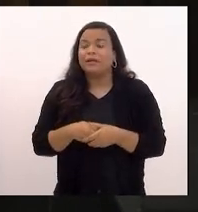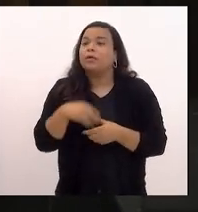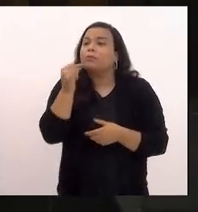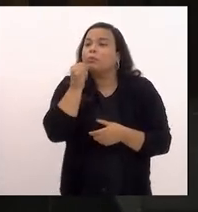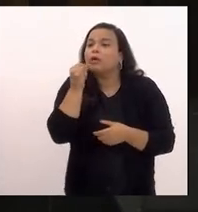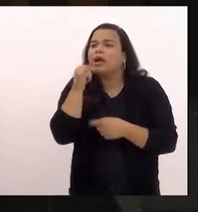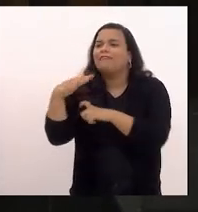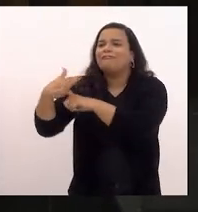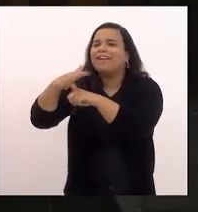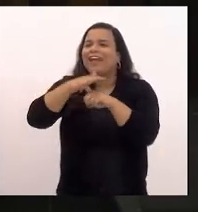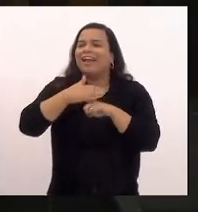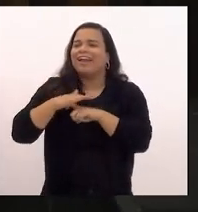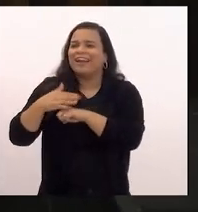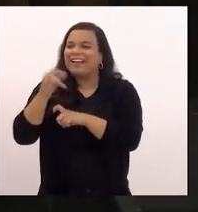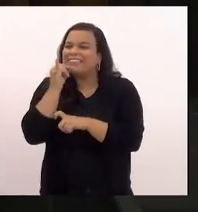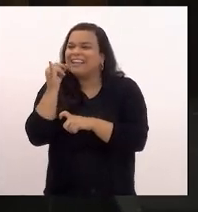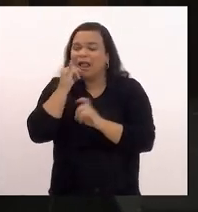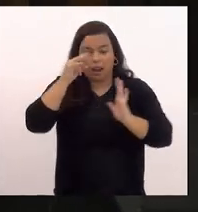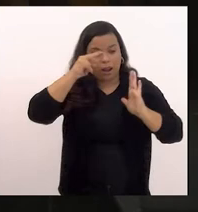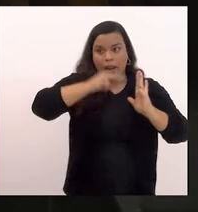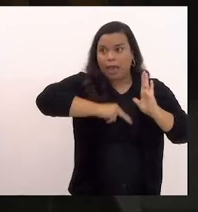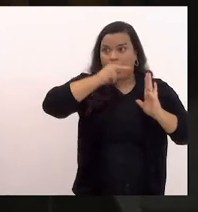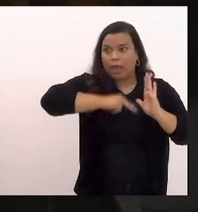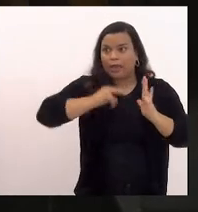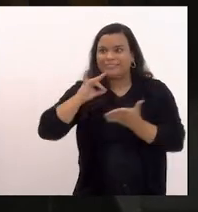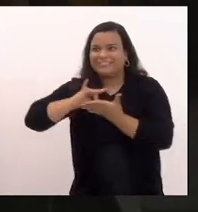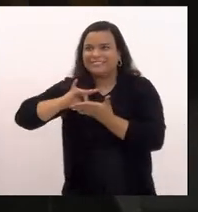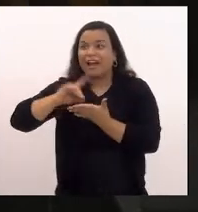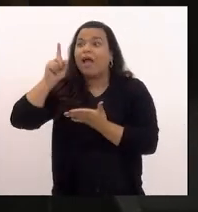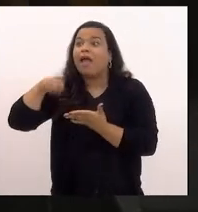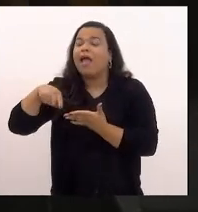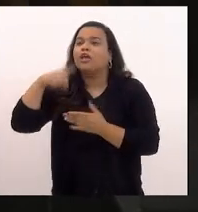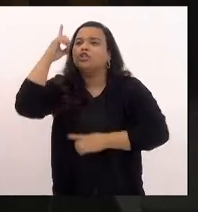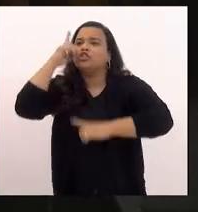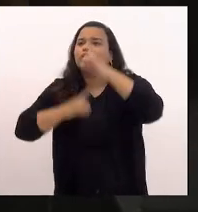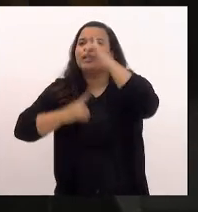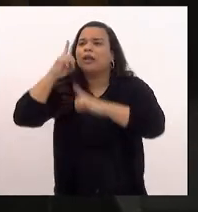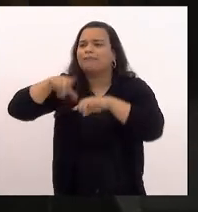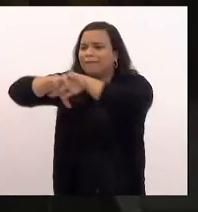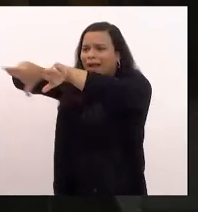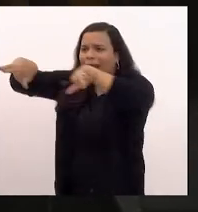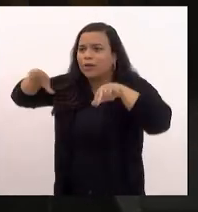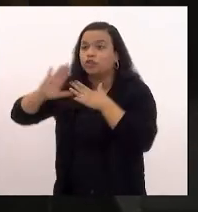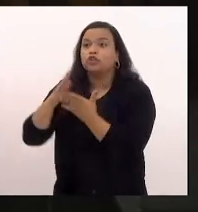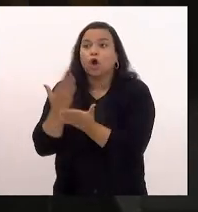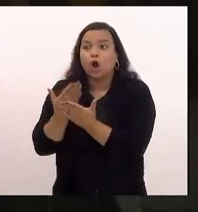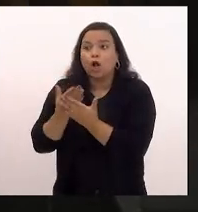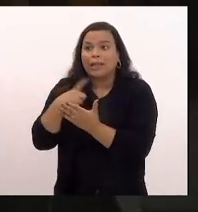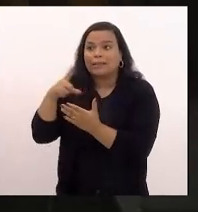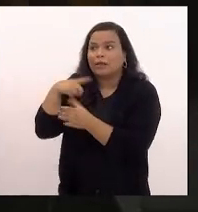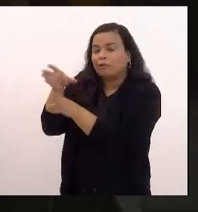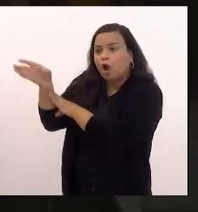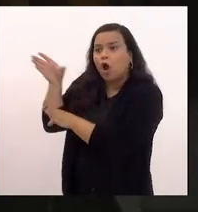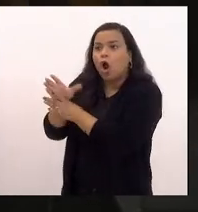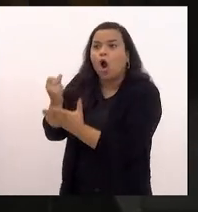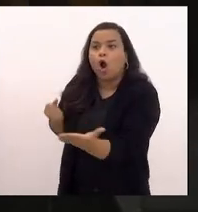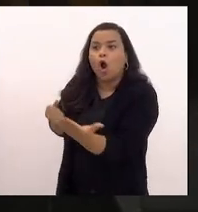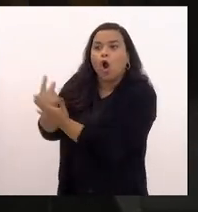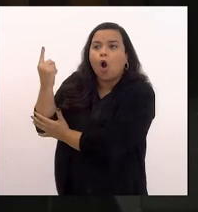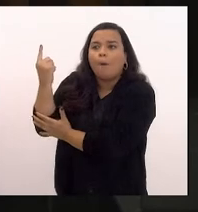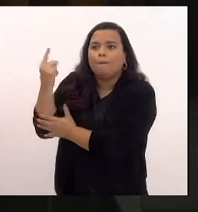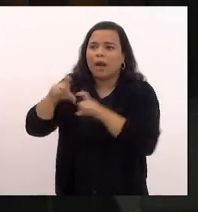pra valer uma feira onde os diretores de escola foram orientados a comprar ingressos para todos os